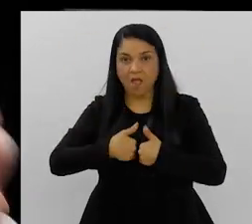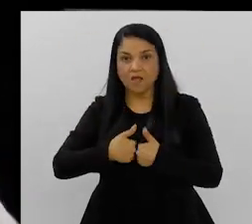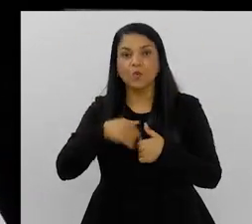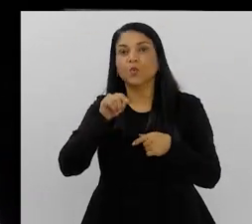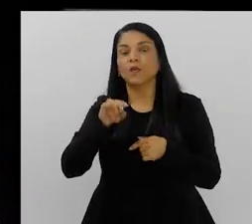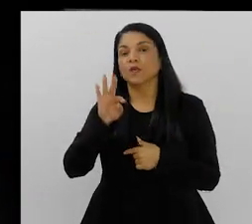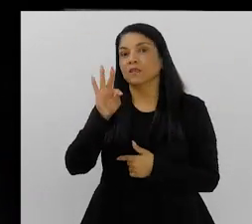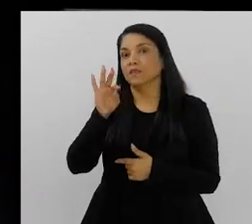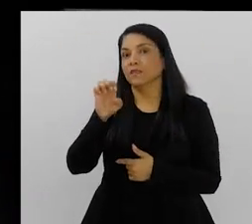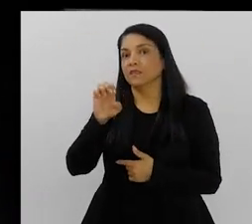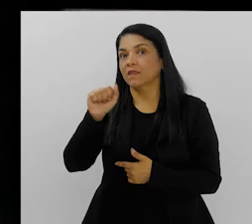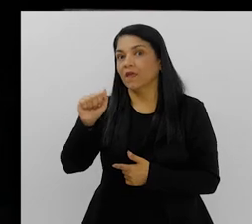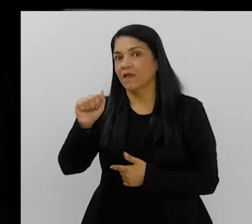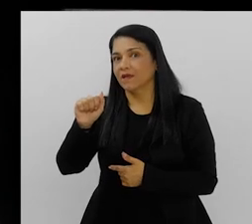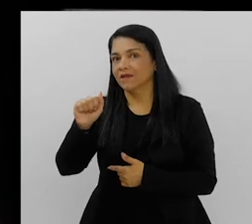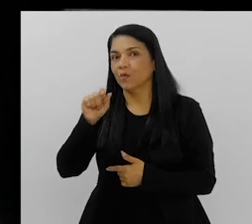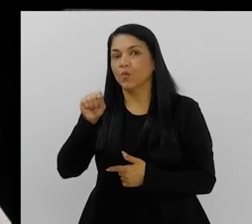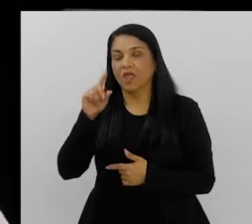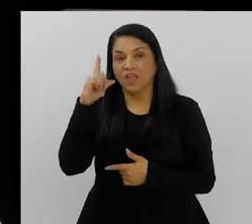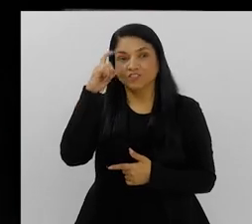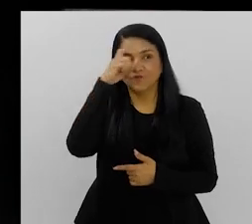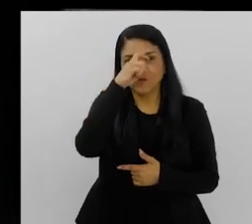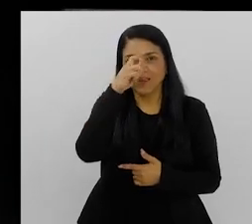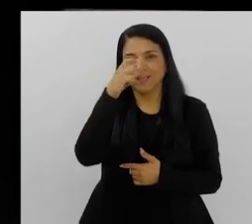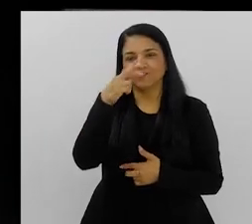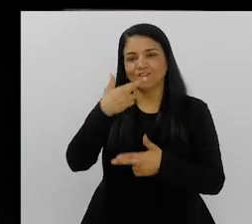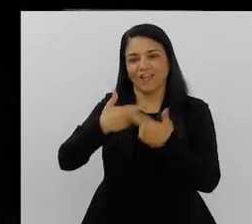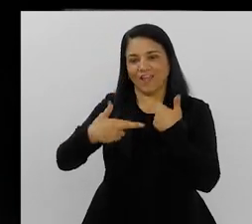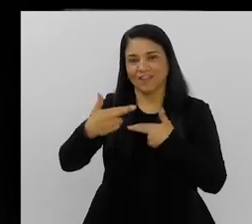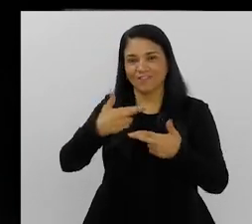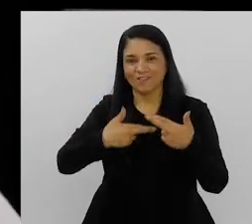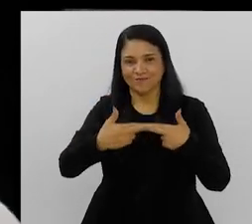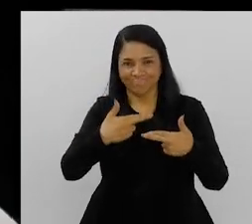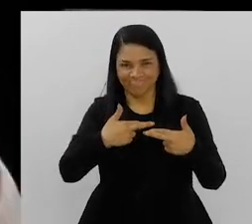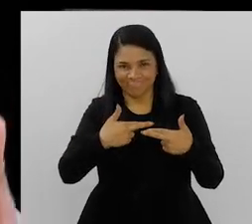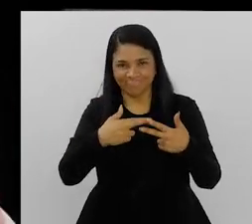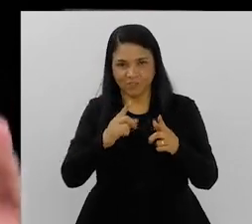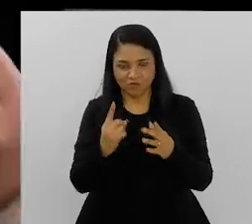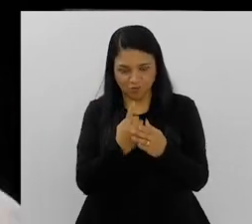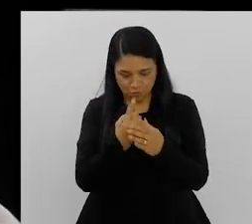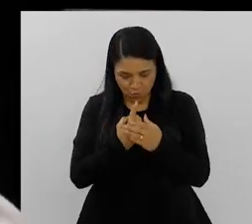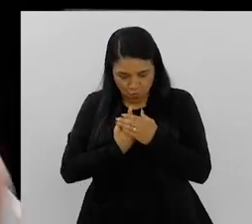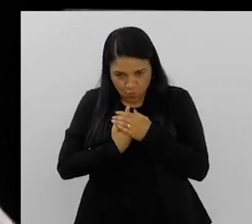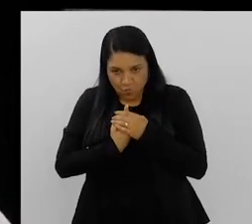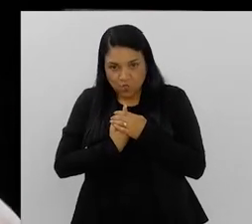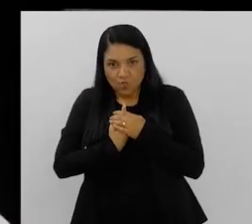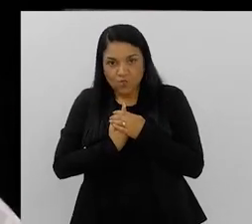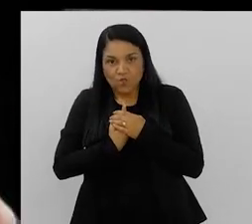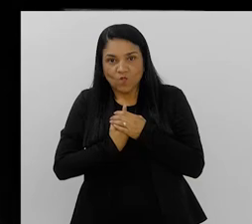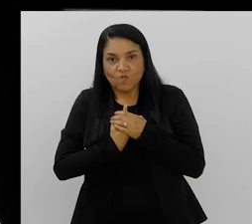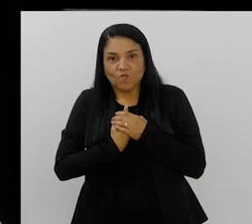E não é estranho isso, porque, do que fala o Espectro Autista, dessa dificuldade de relacionamento e de isolamento?